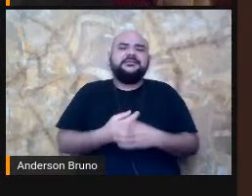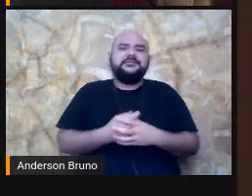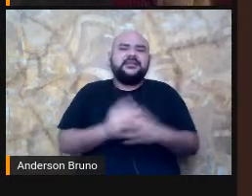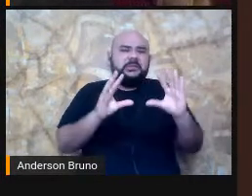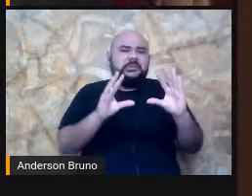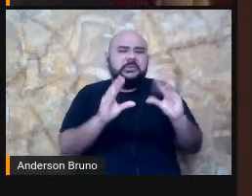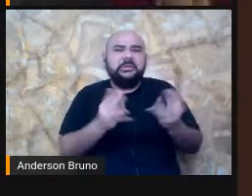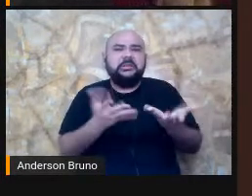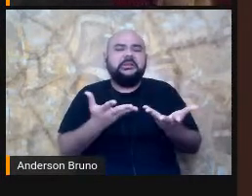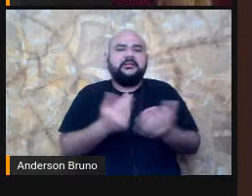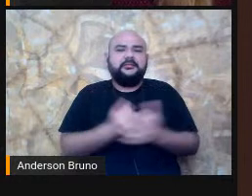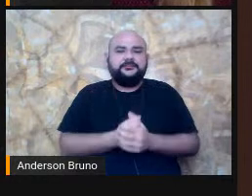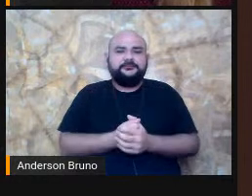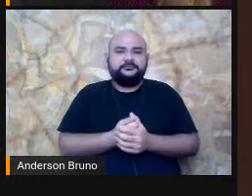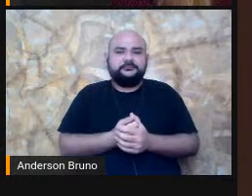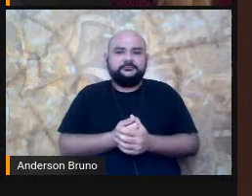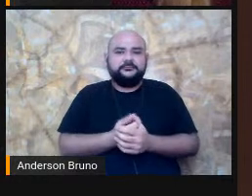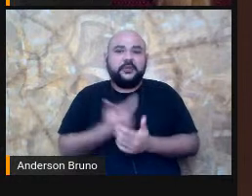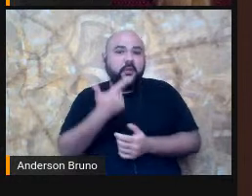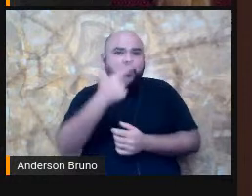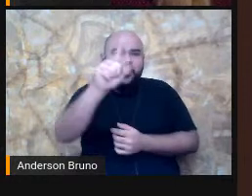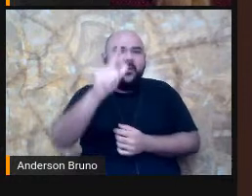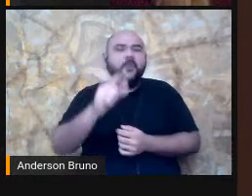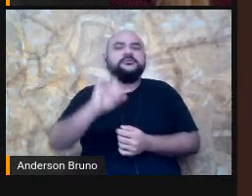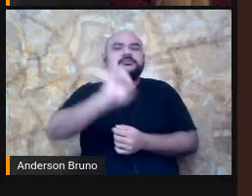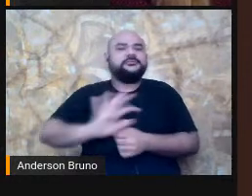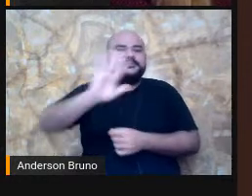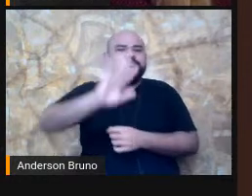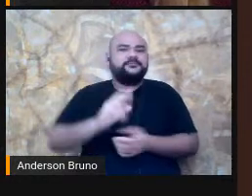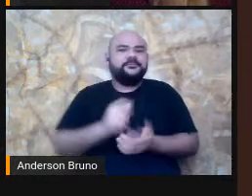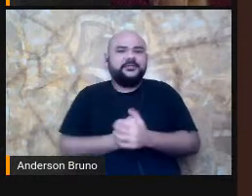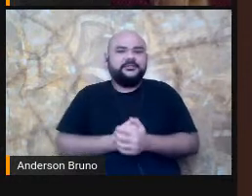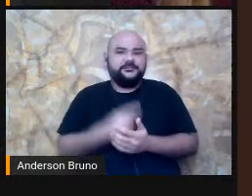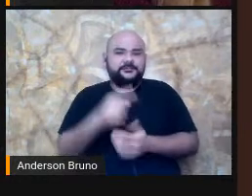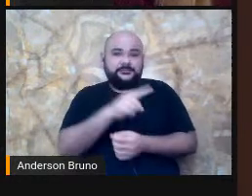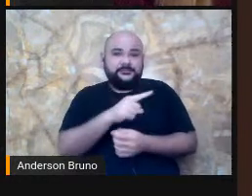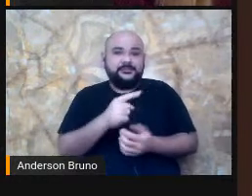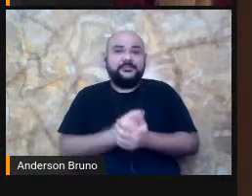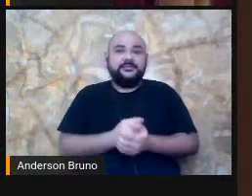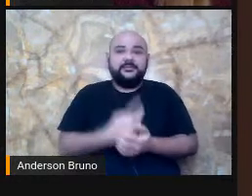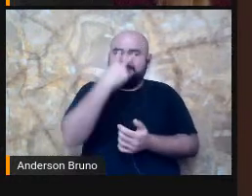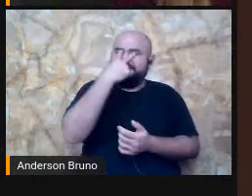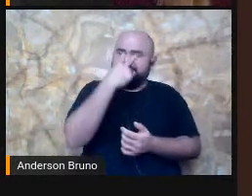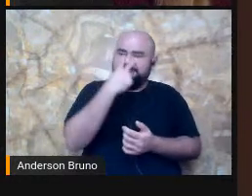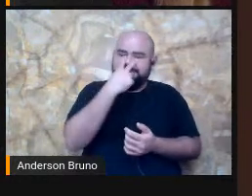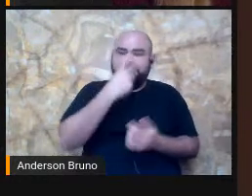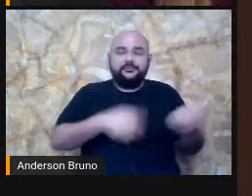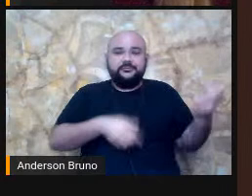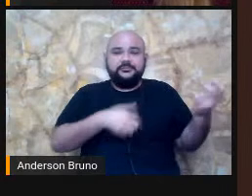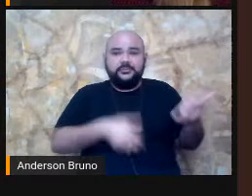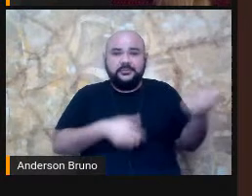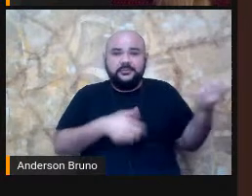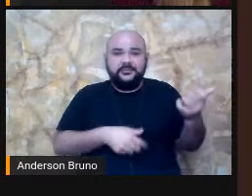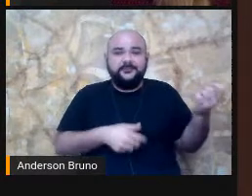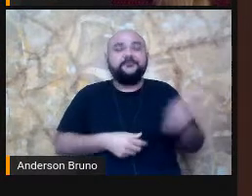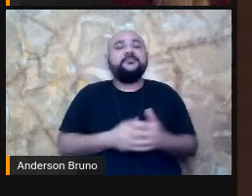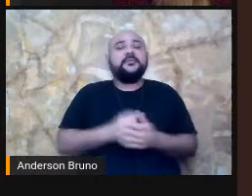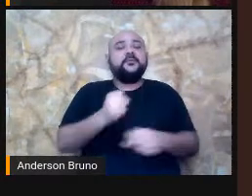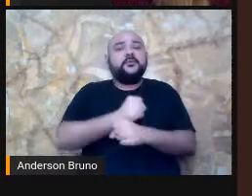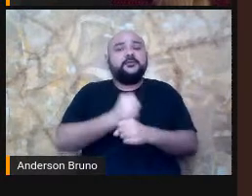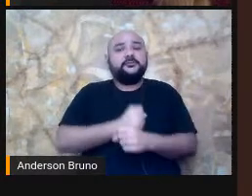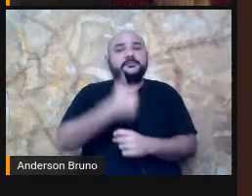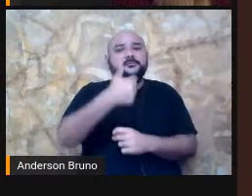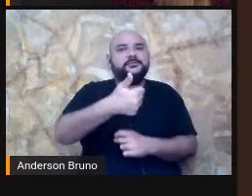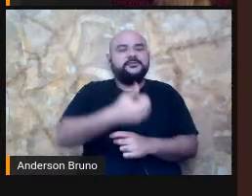Nesta outra obra, denominada Cego Tocador de Viola de Roda, de 1640, a gente tem a